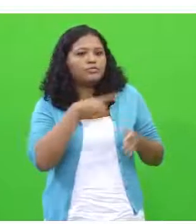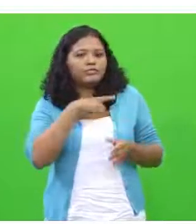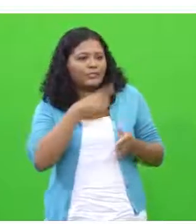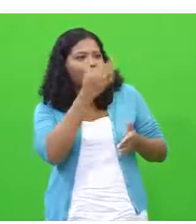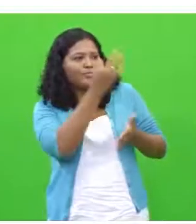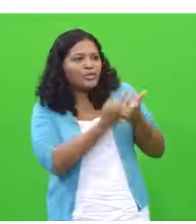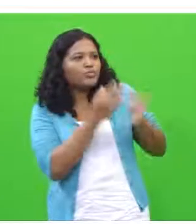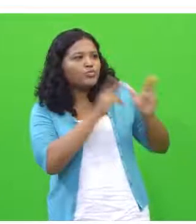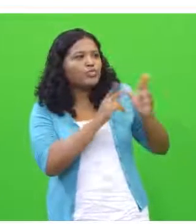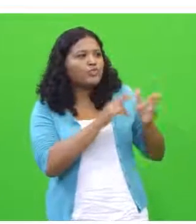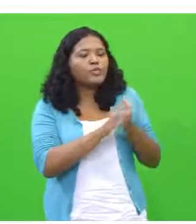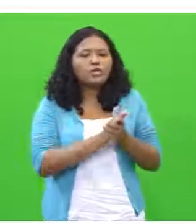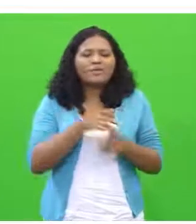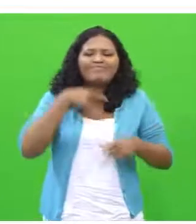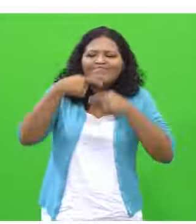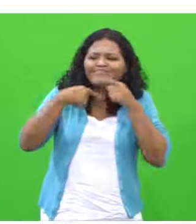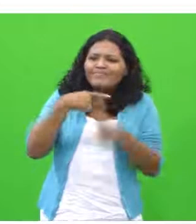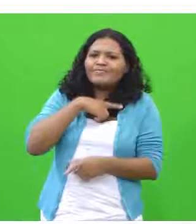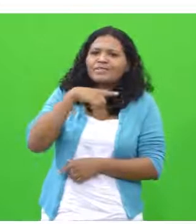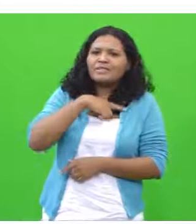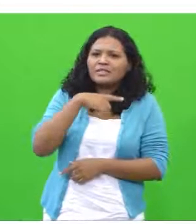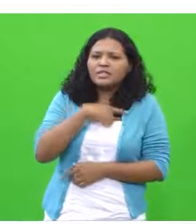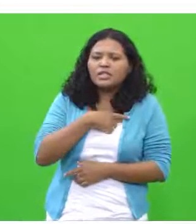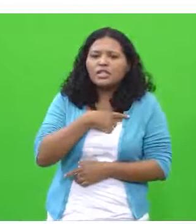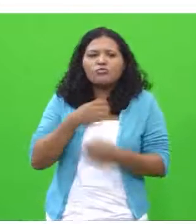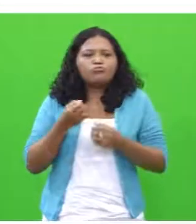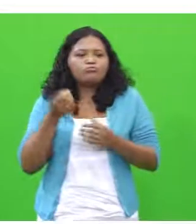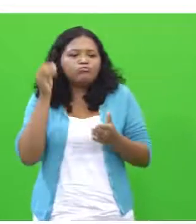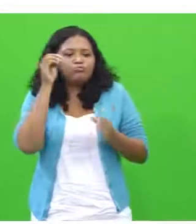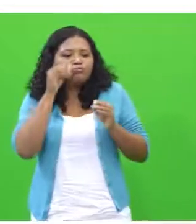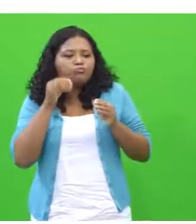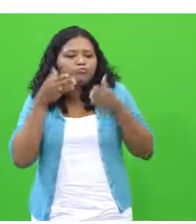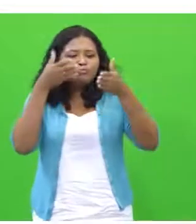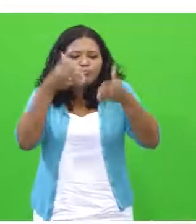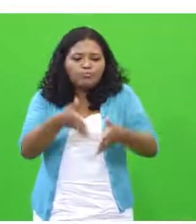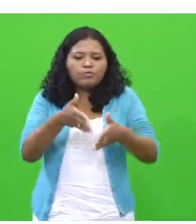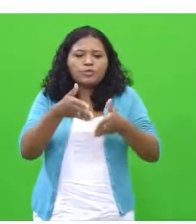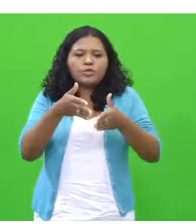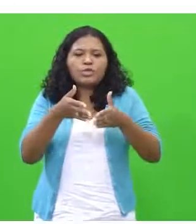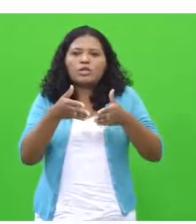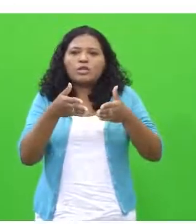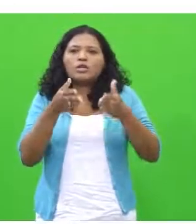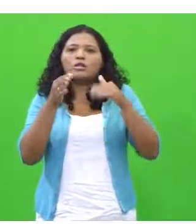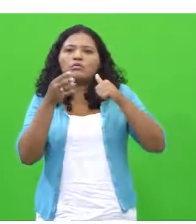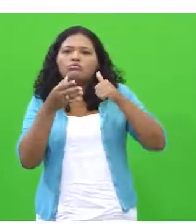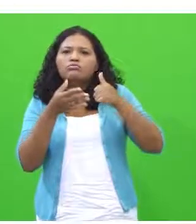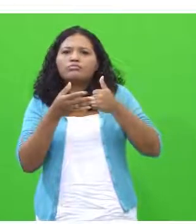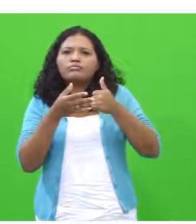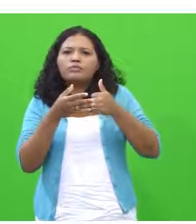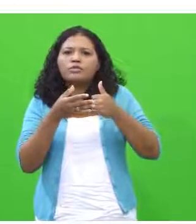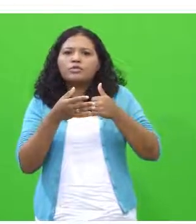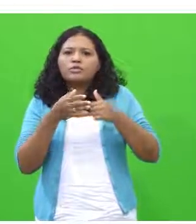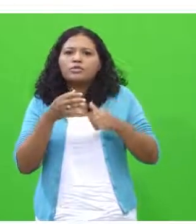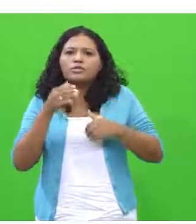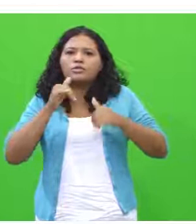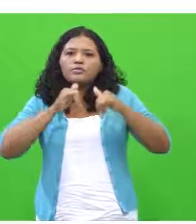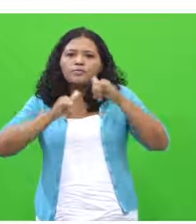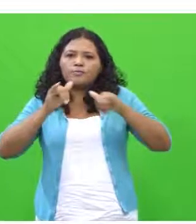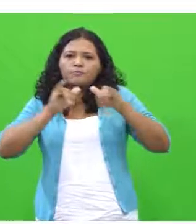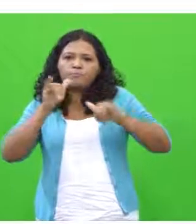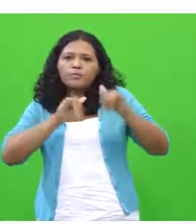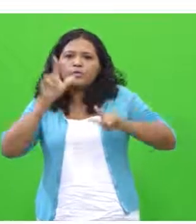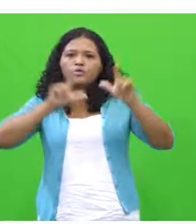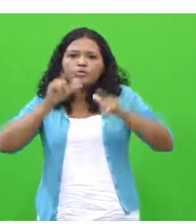dúvidas, porém, sobre como será a aplicação da resolução e associações de anunciantes, emissoras,